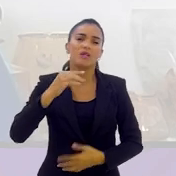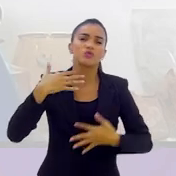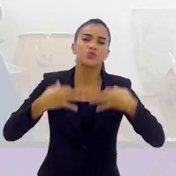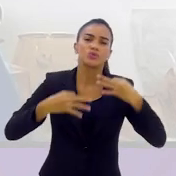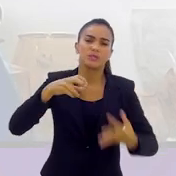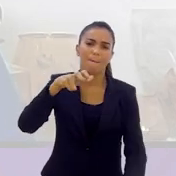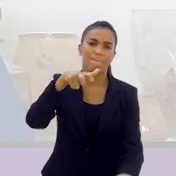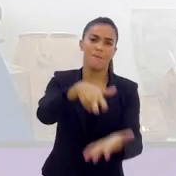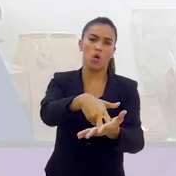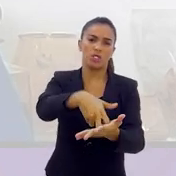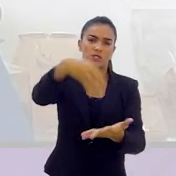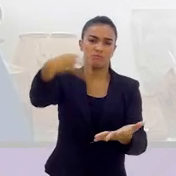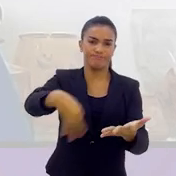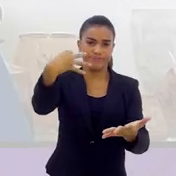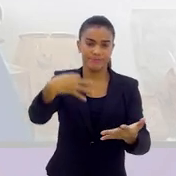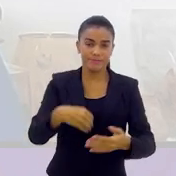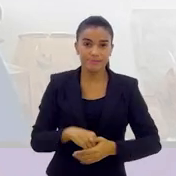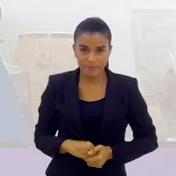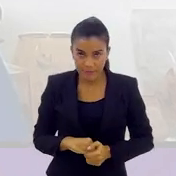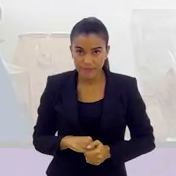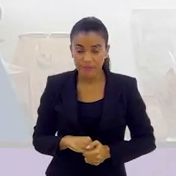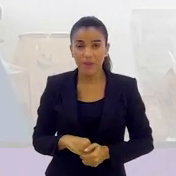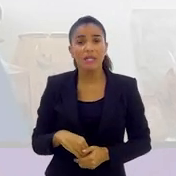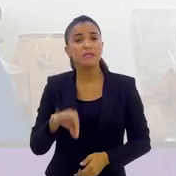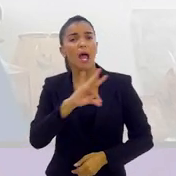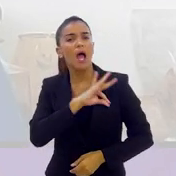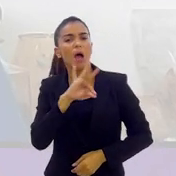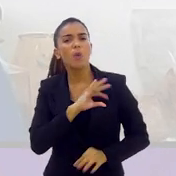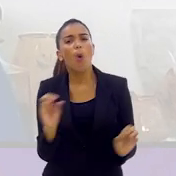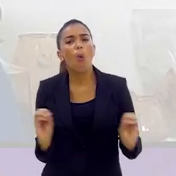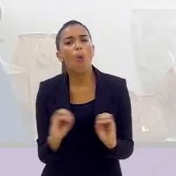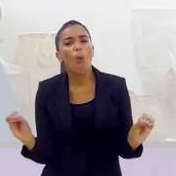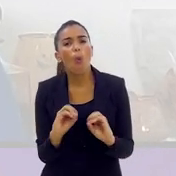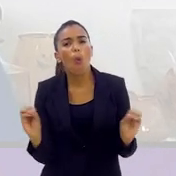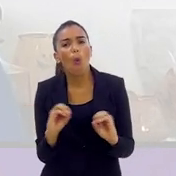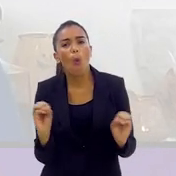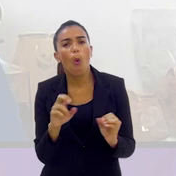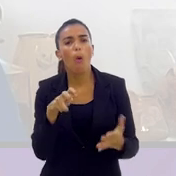gente, se não houver, assim, por parte da polícia,